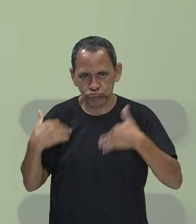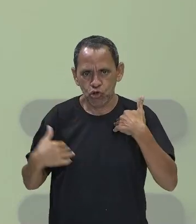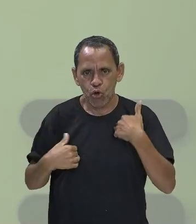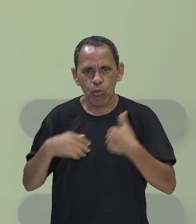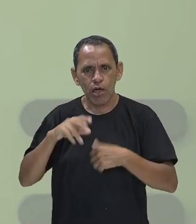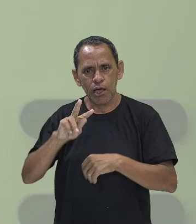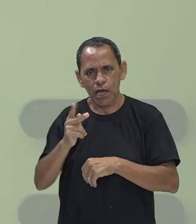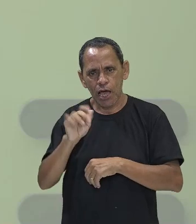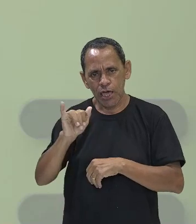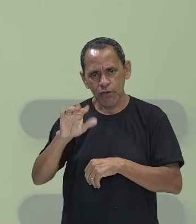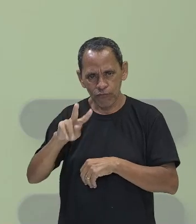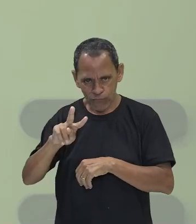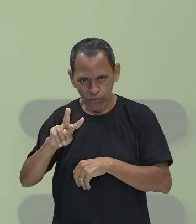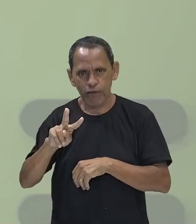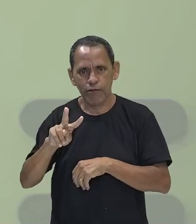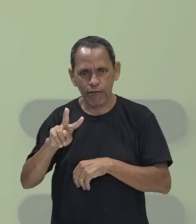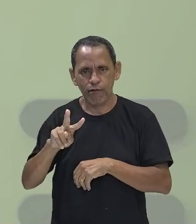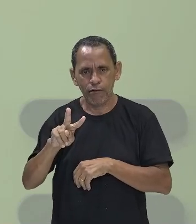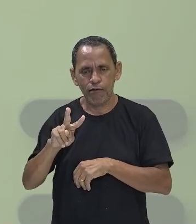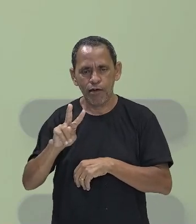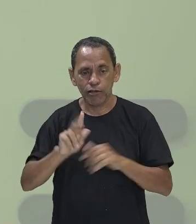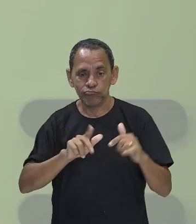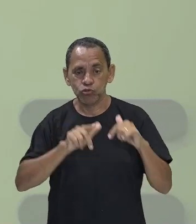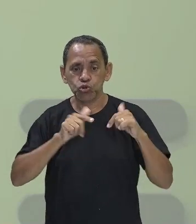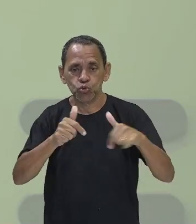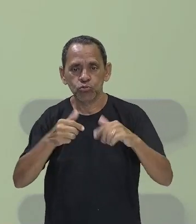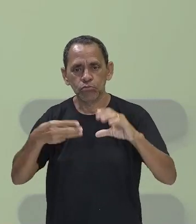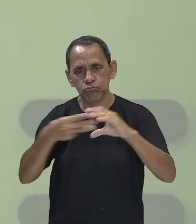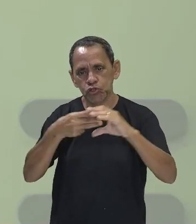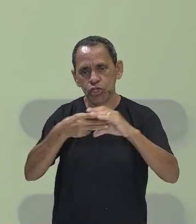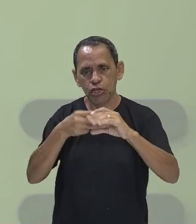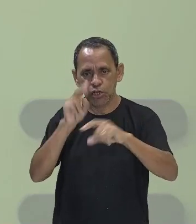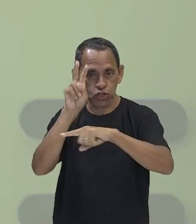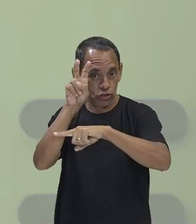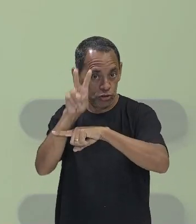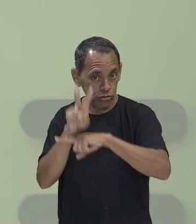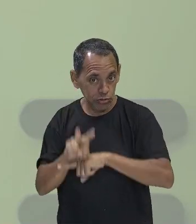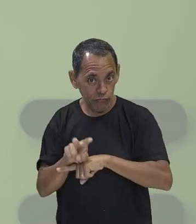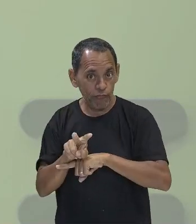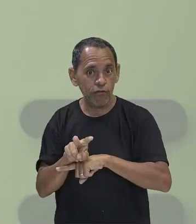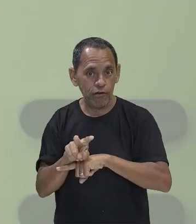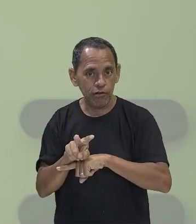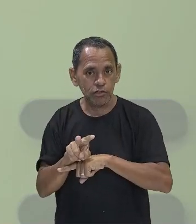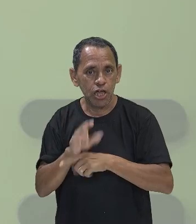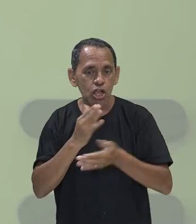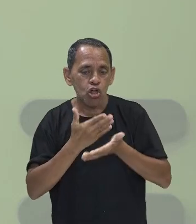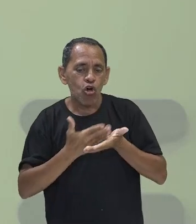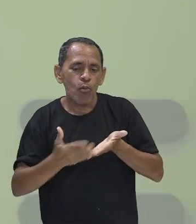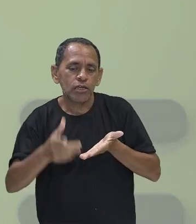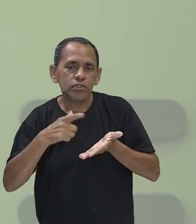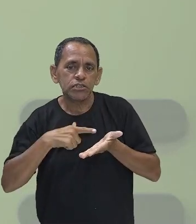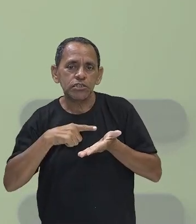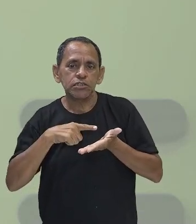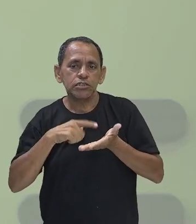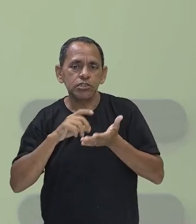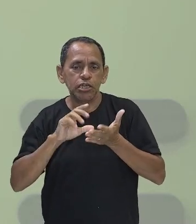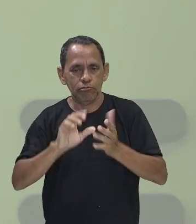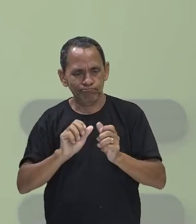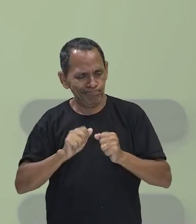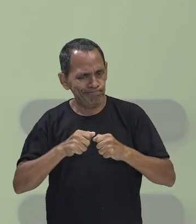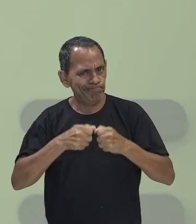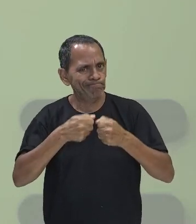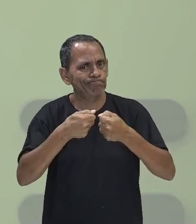vai atuar em células de defesa, onde ele vai começar a ter uma certa resistência,